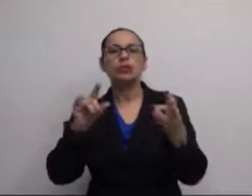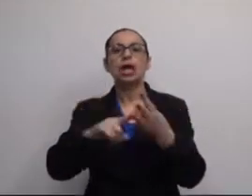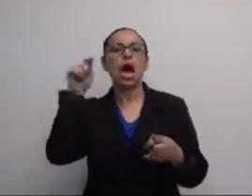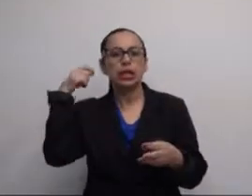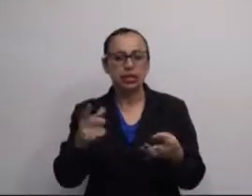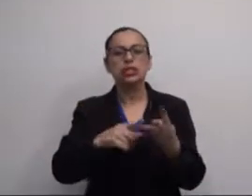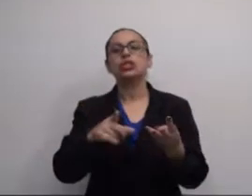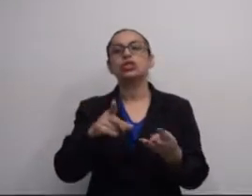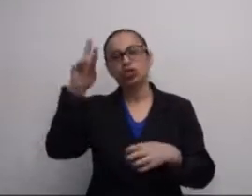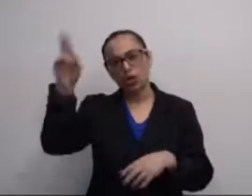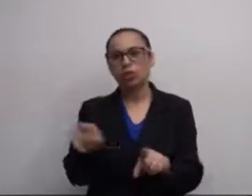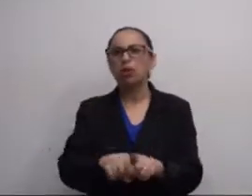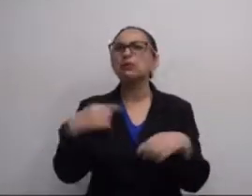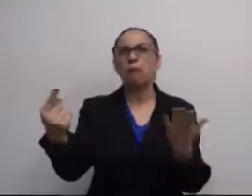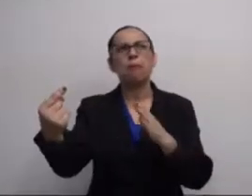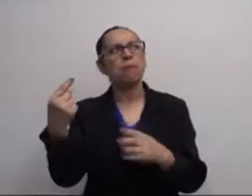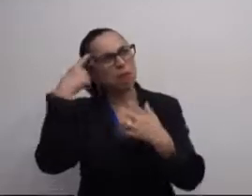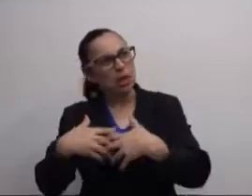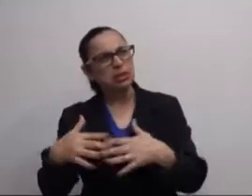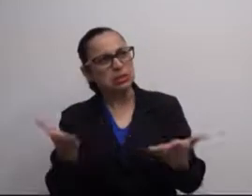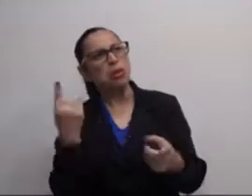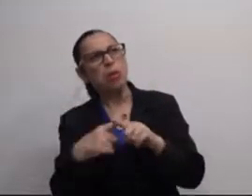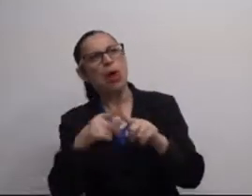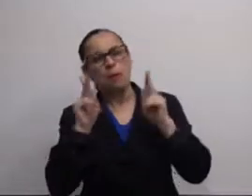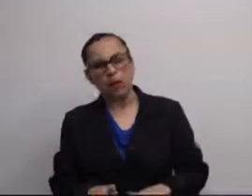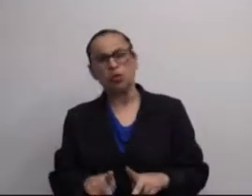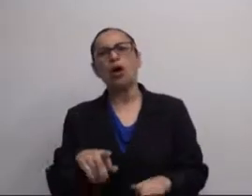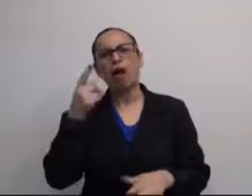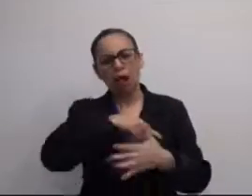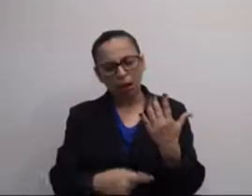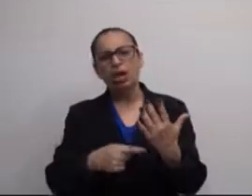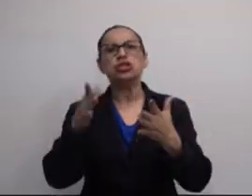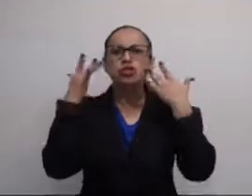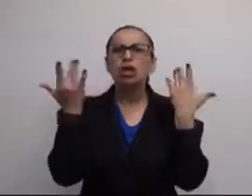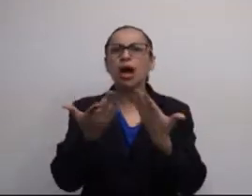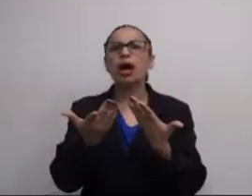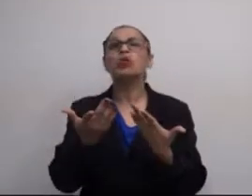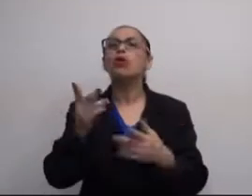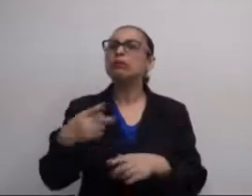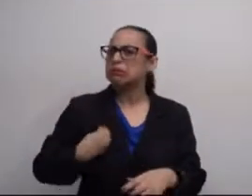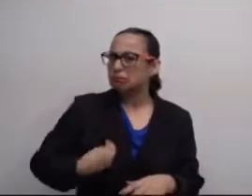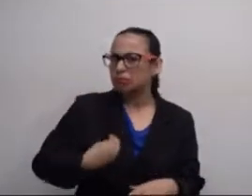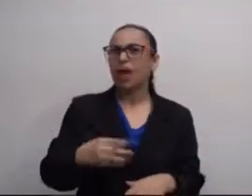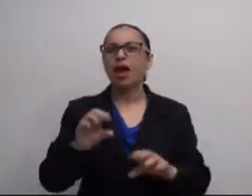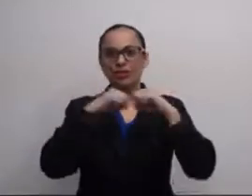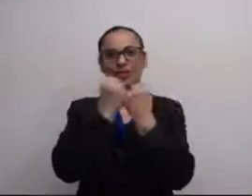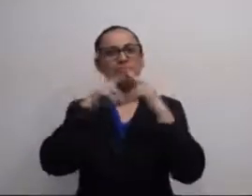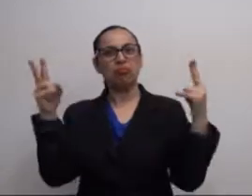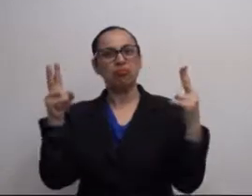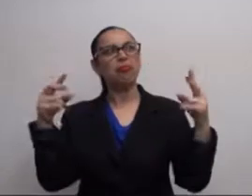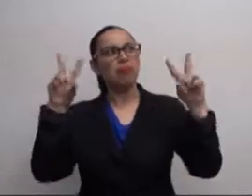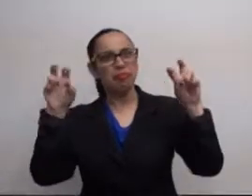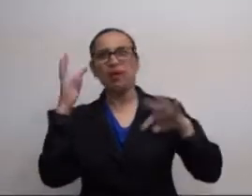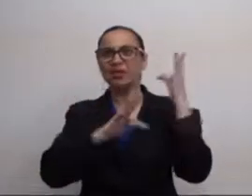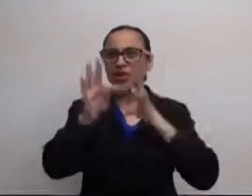pedagoga, publicitária, atriz, diretora. E vocês devem estar se perguntando por que uma pessoa que fala de teatro